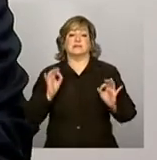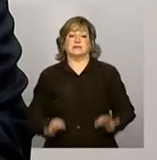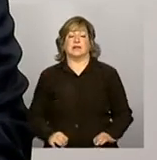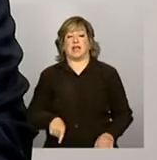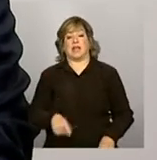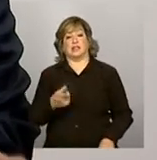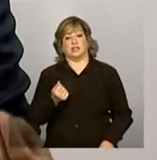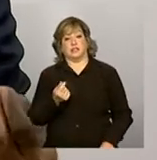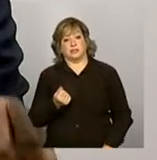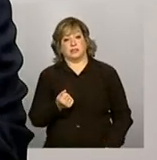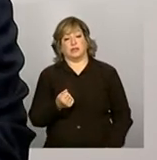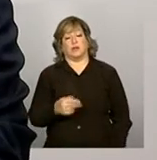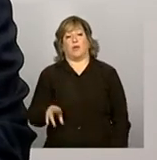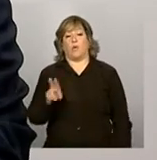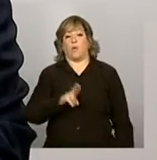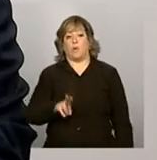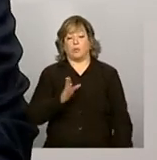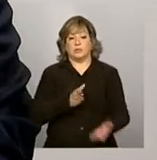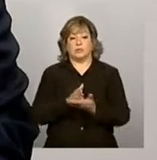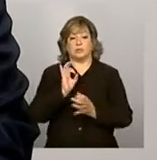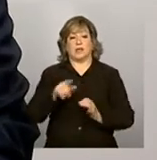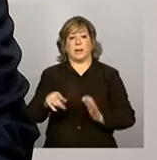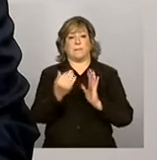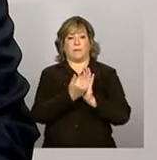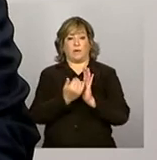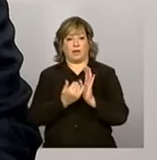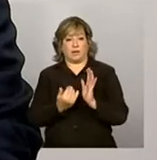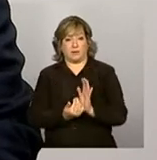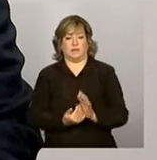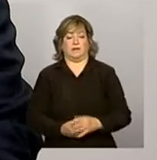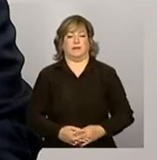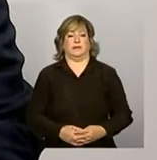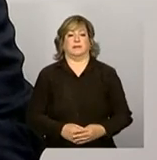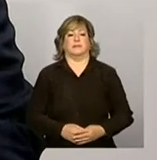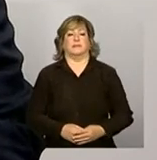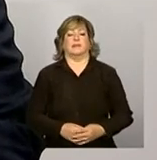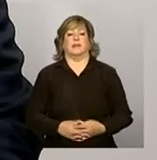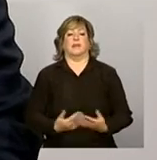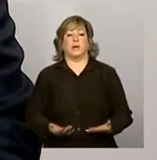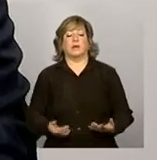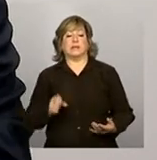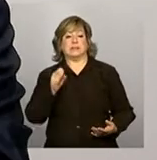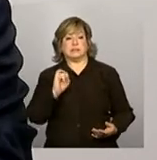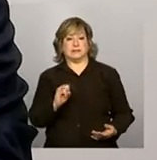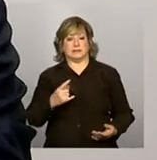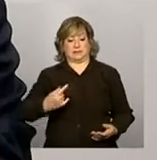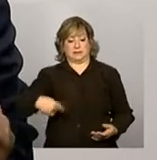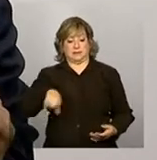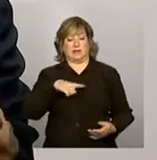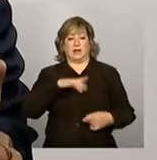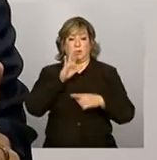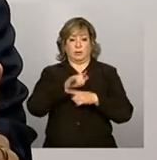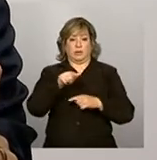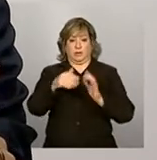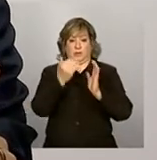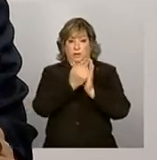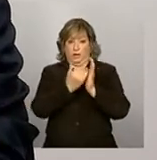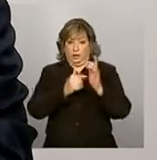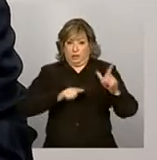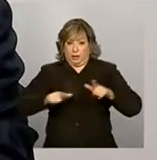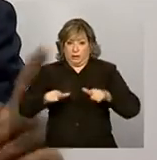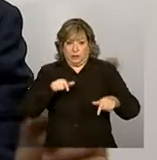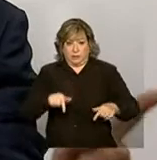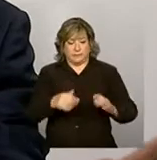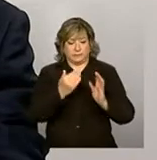está sendo destinado ao programa. Então, se uma vez ele está sendo voltado para a gestão do programa, gestão do programa,